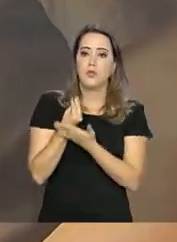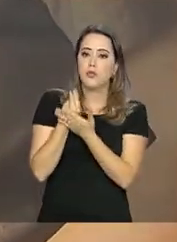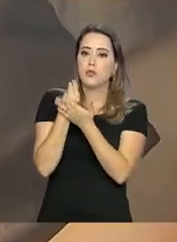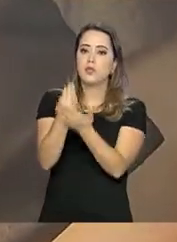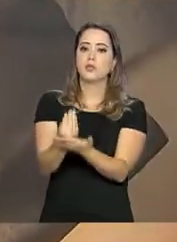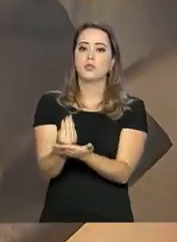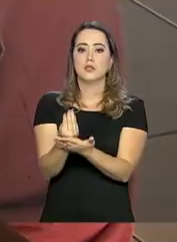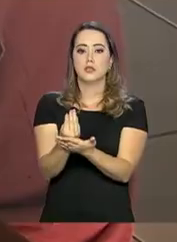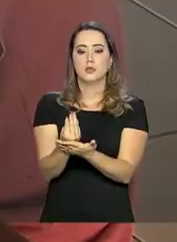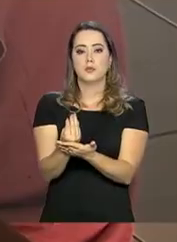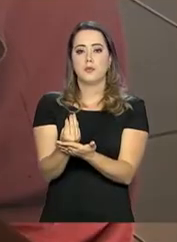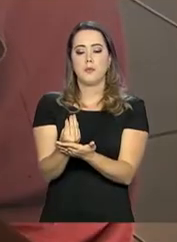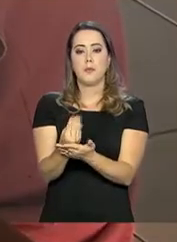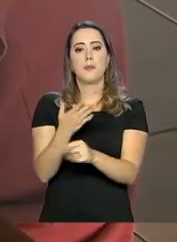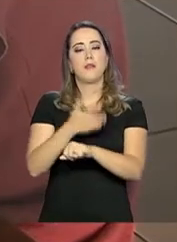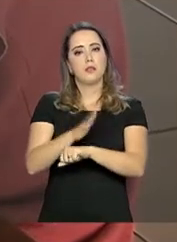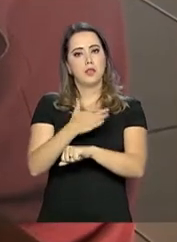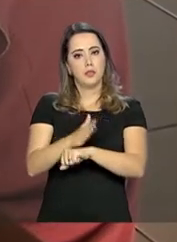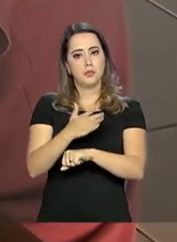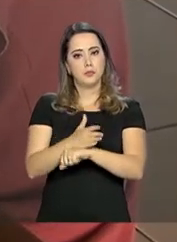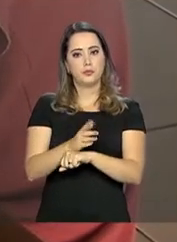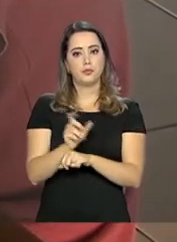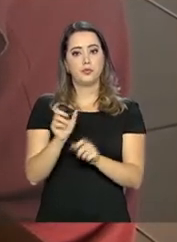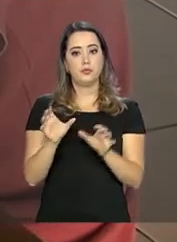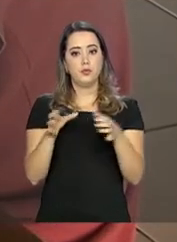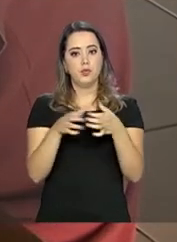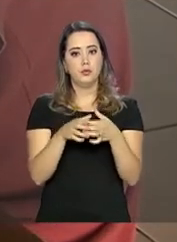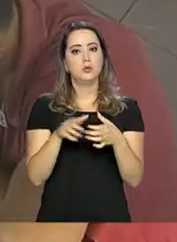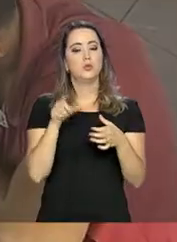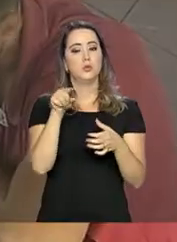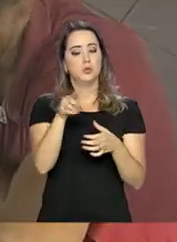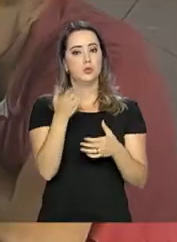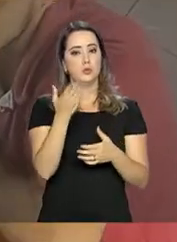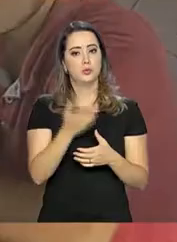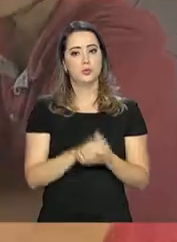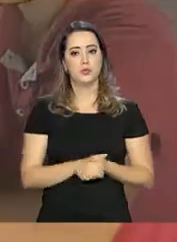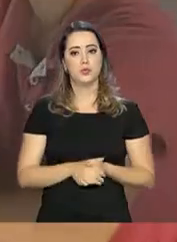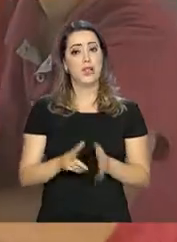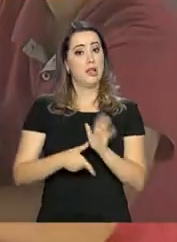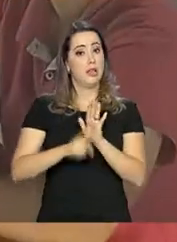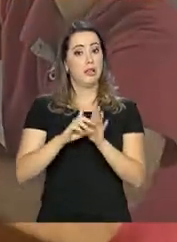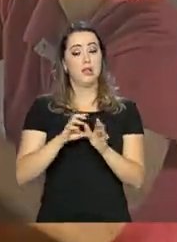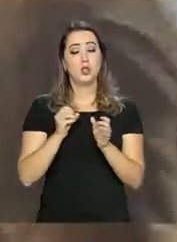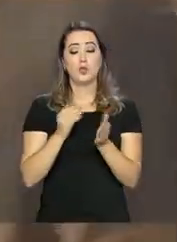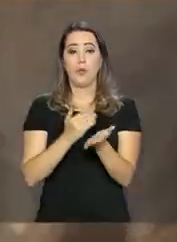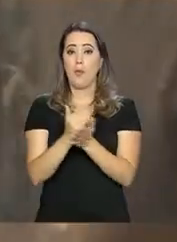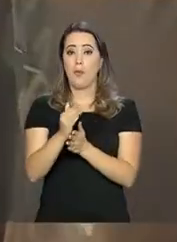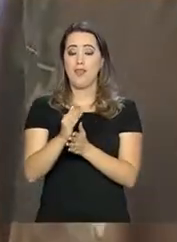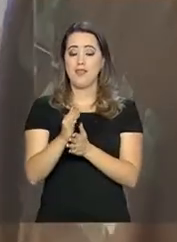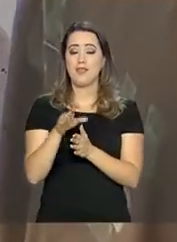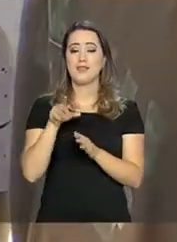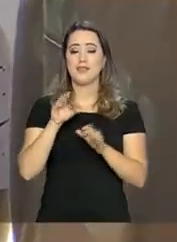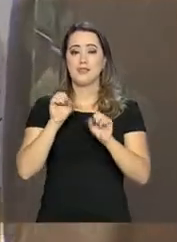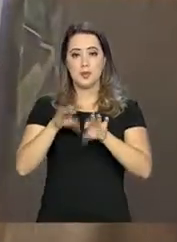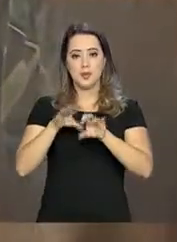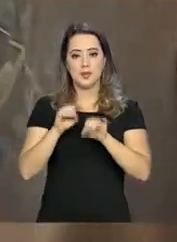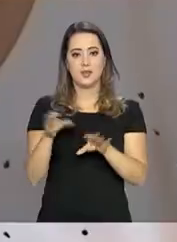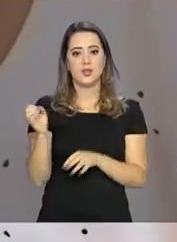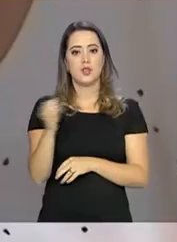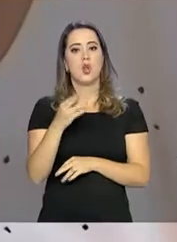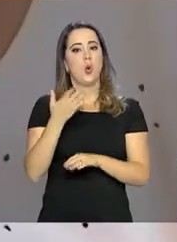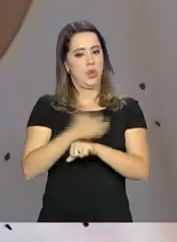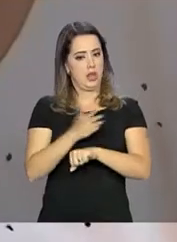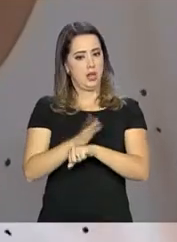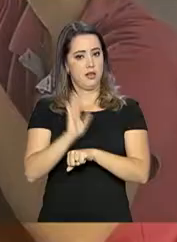capacitação para os refugiados. E antes mesmo das aulas, o treino no novo idioma